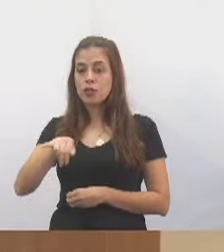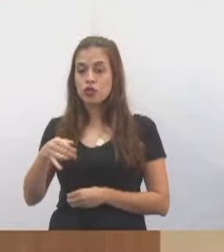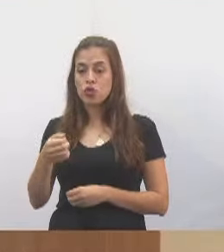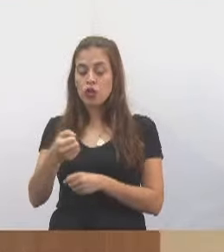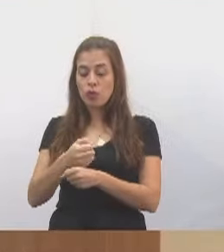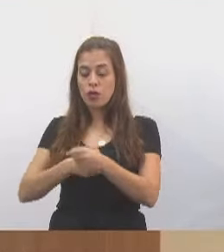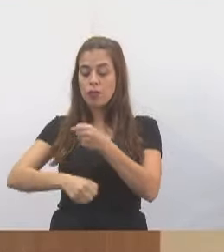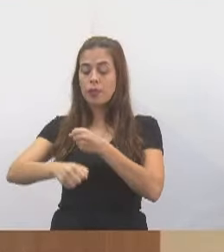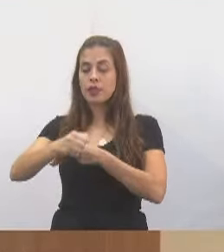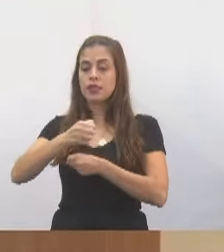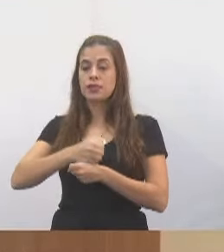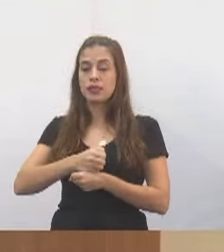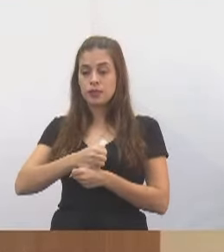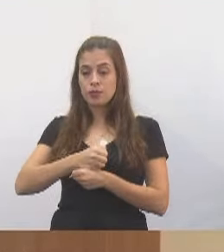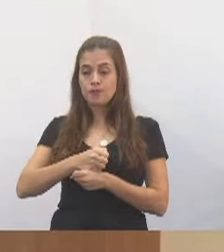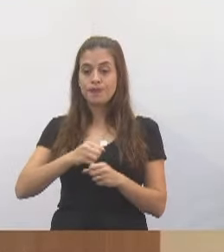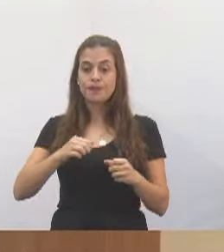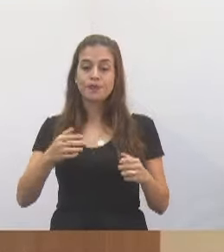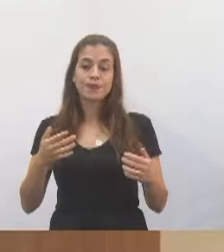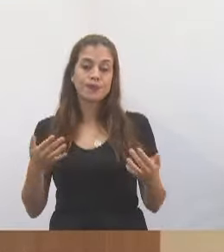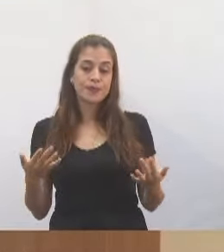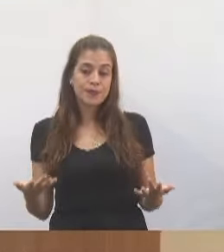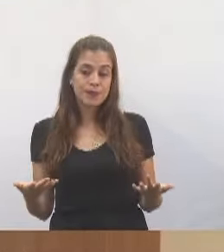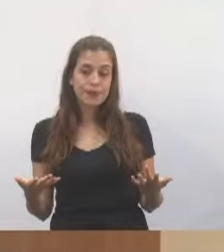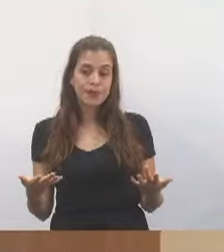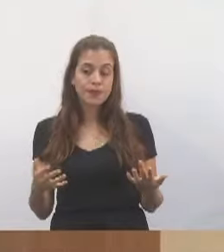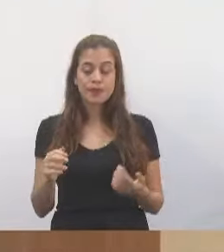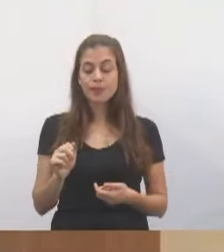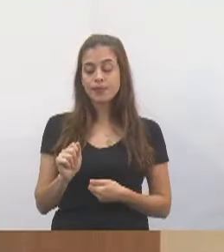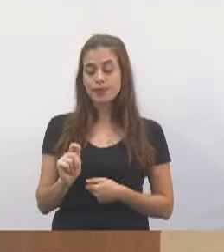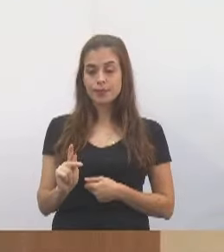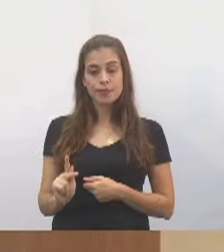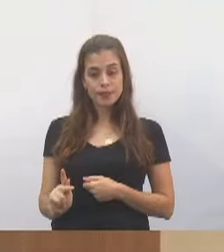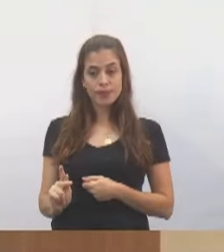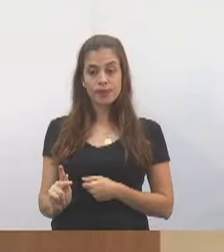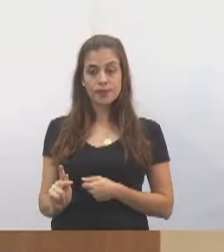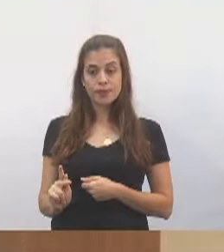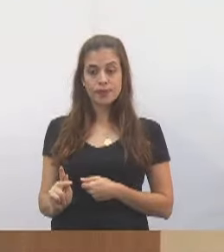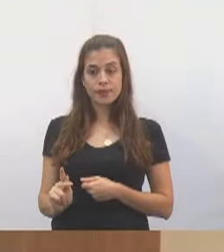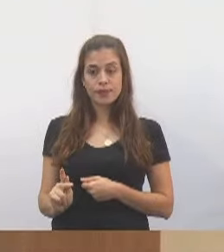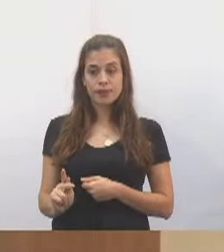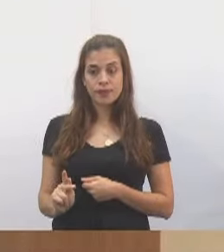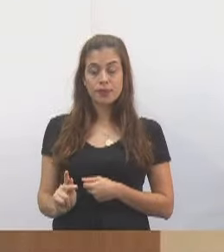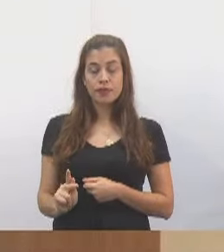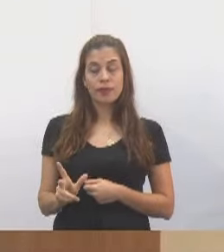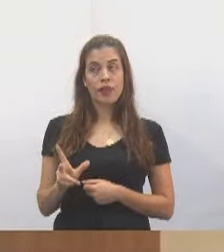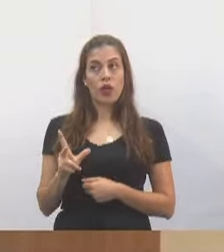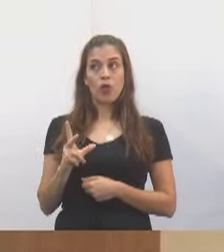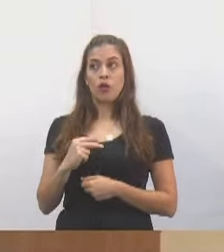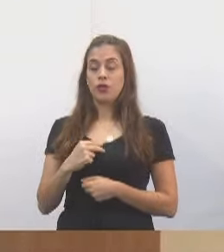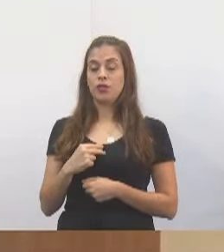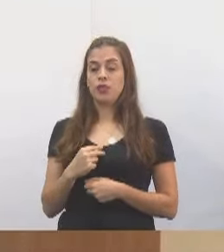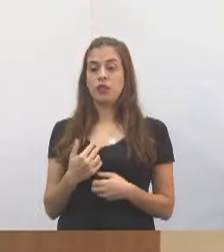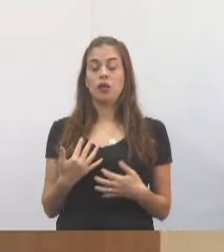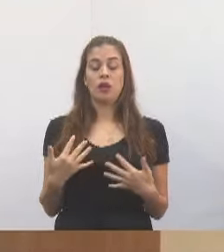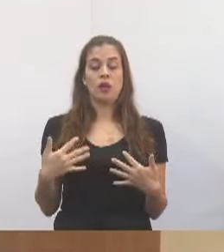ou seja, para os aposentados e aposentadas, olha, vai